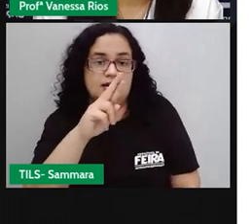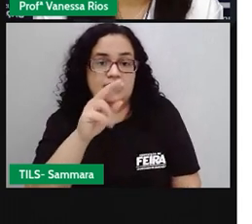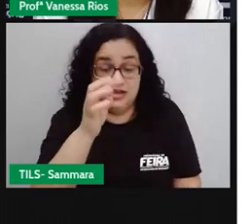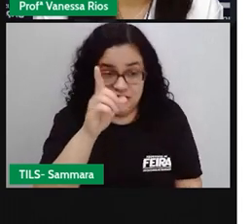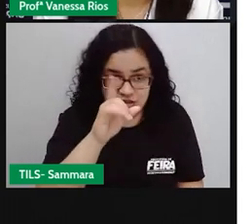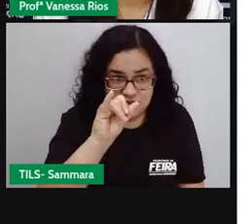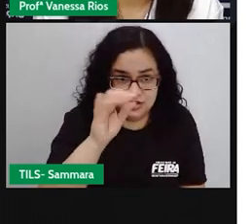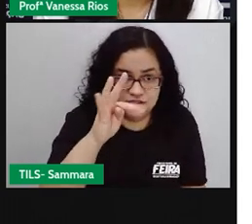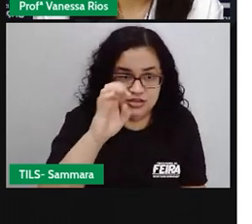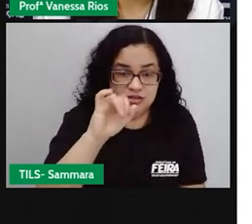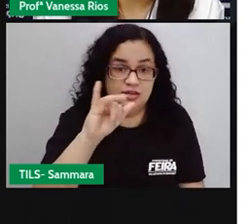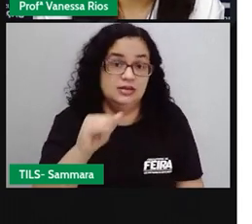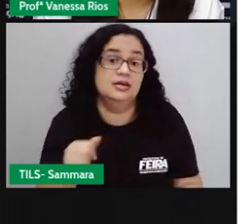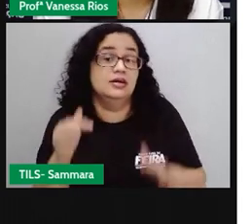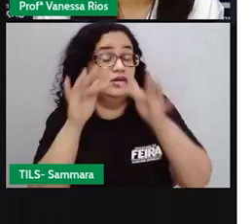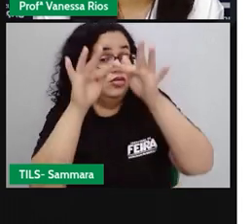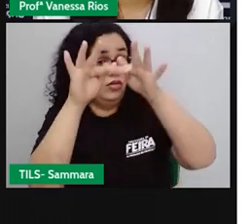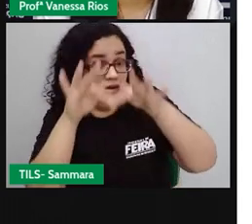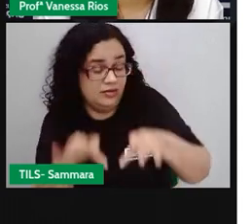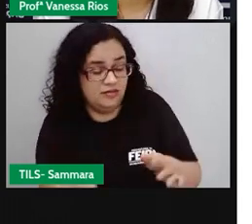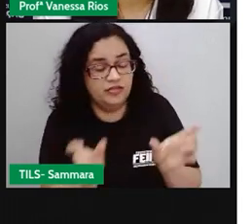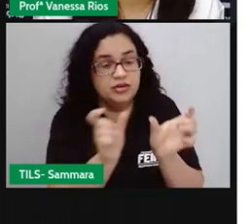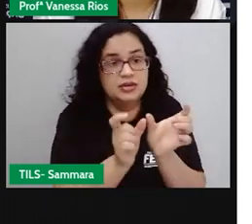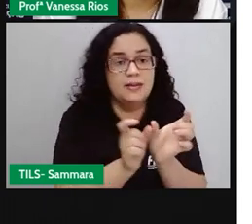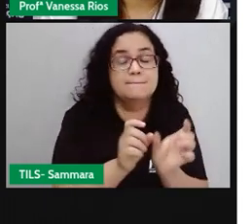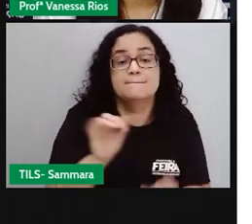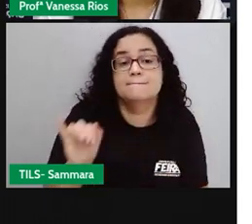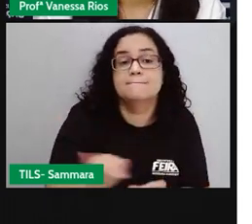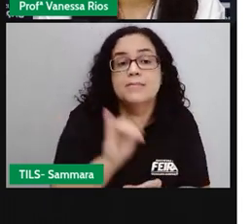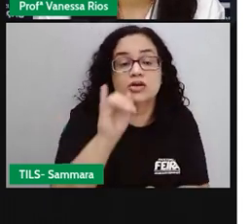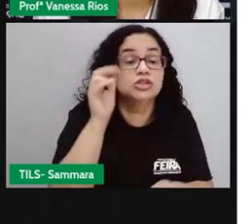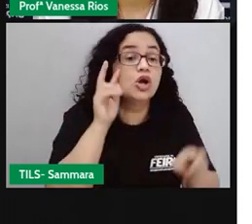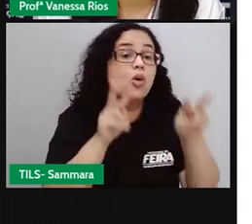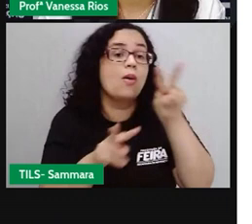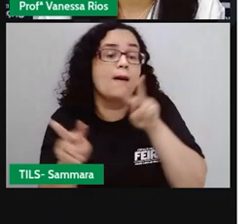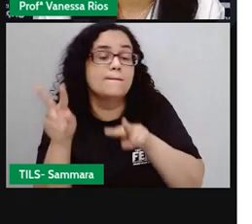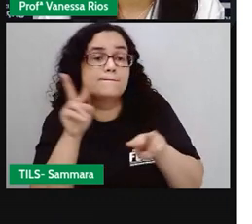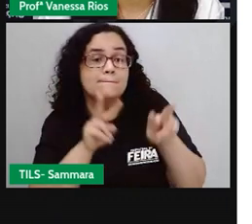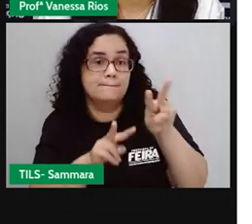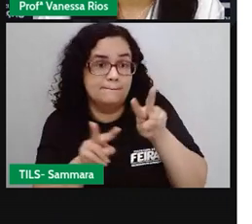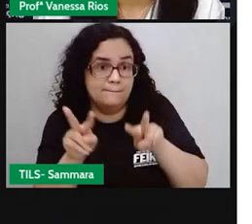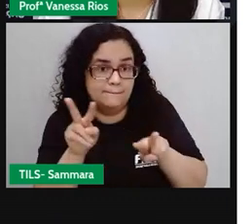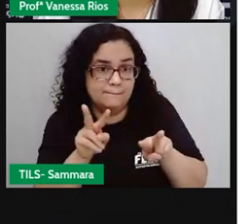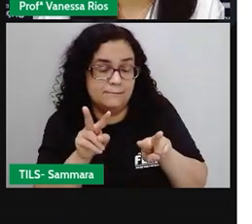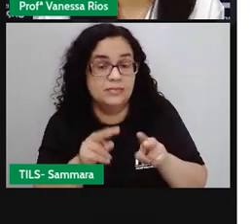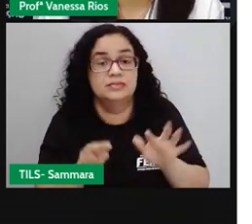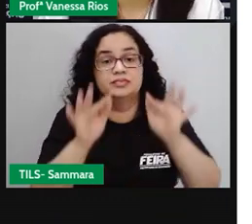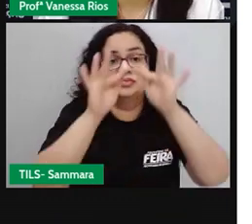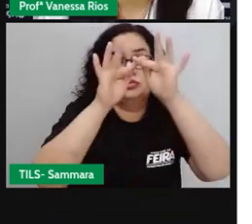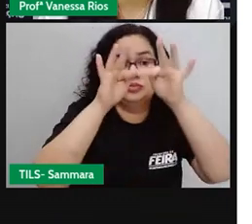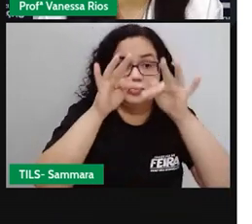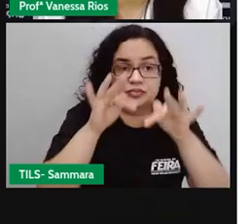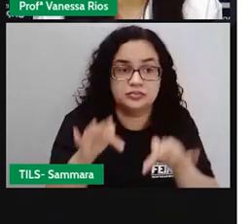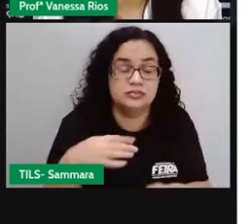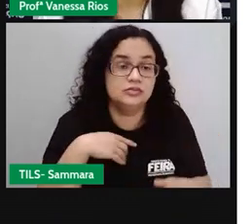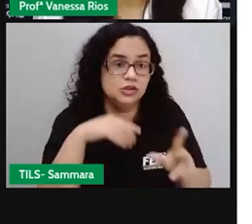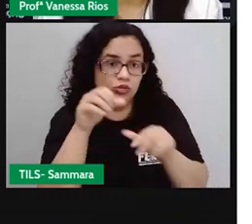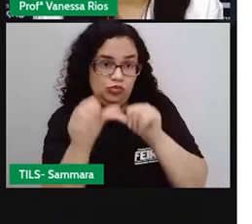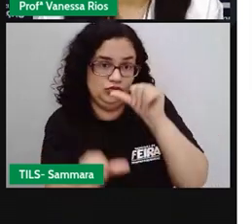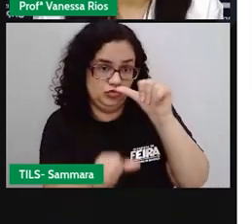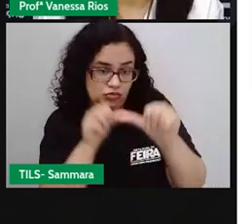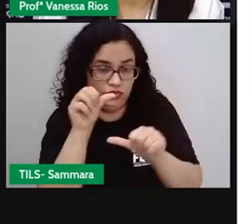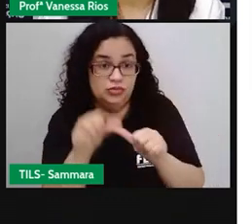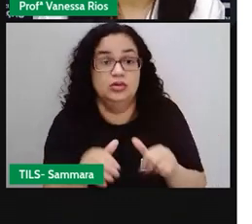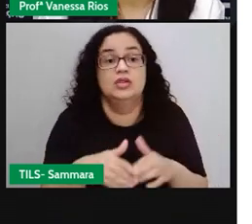terminações elas são bem importantes em observar porque é justamente essas terminações que variam